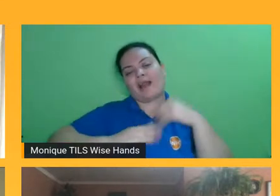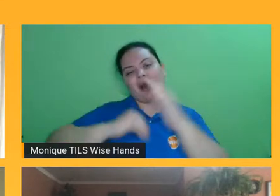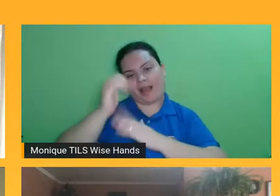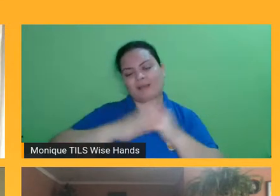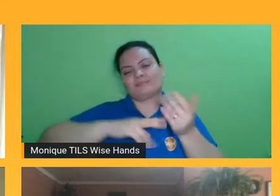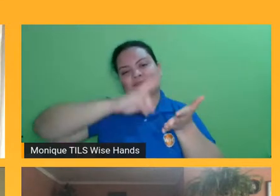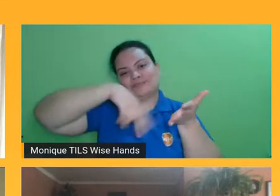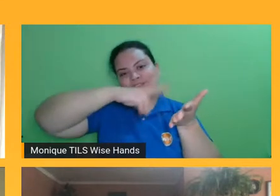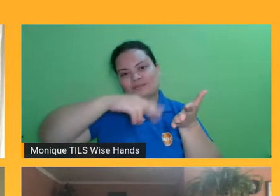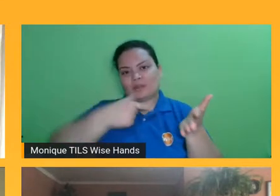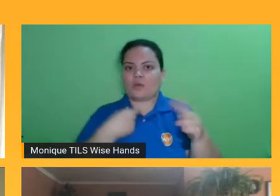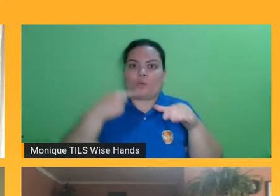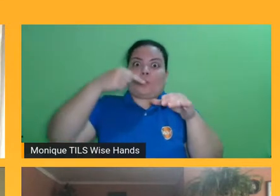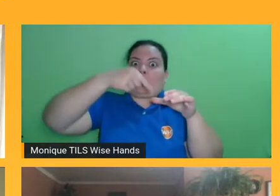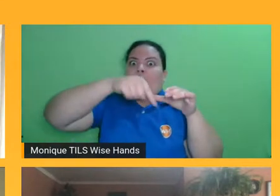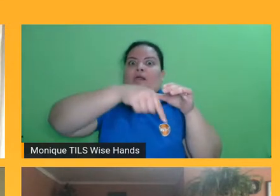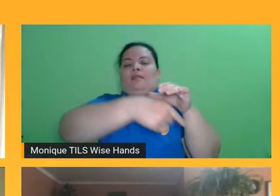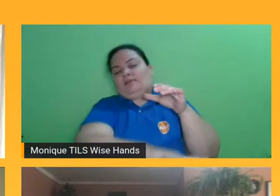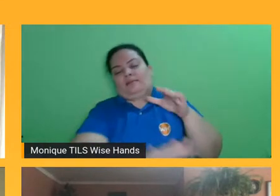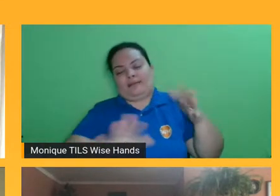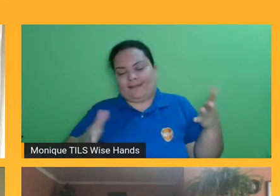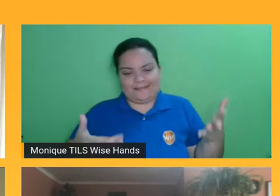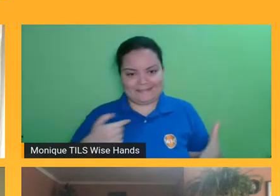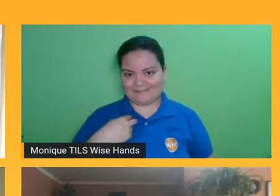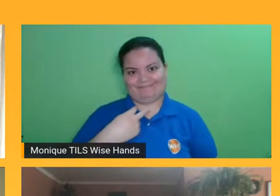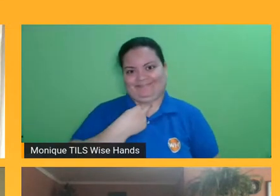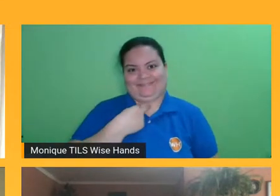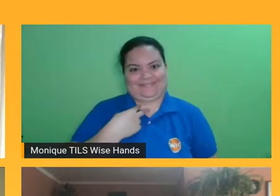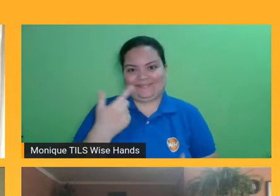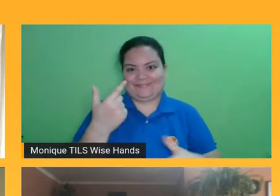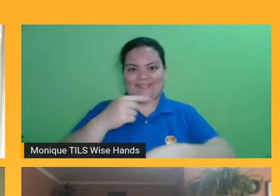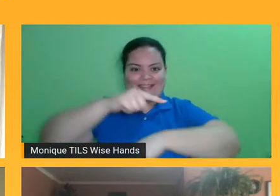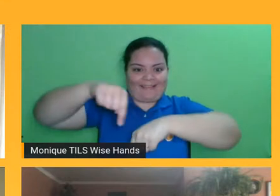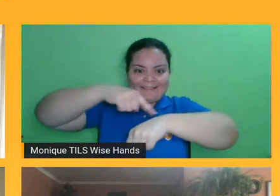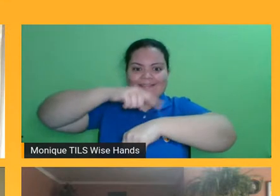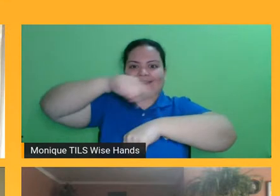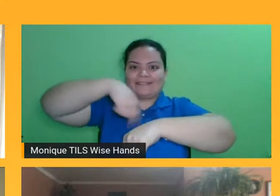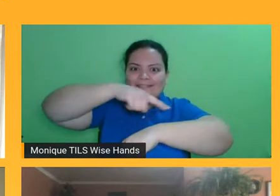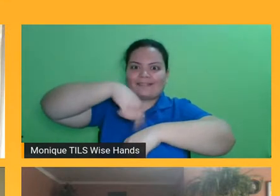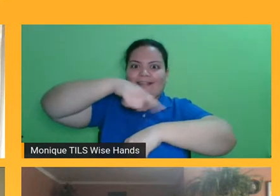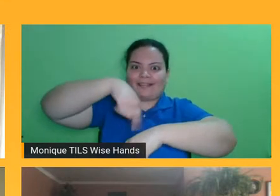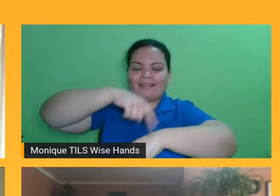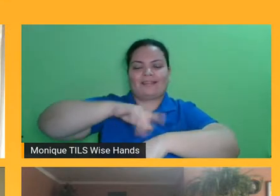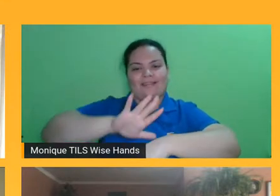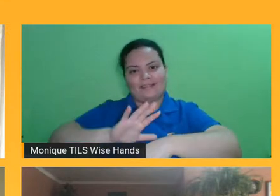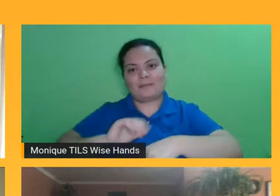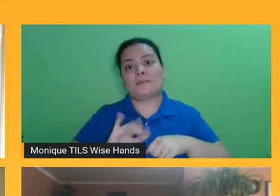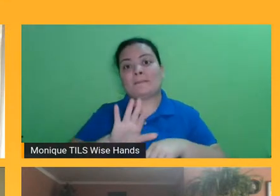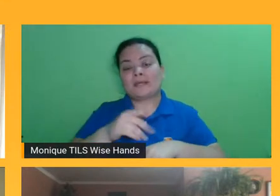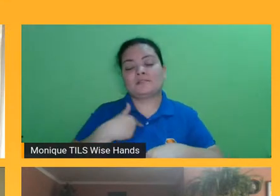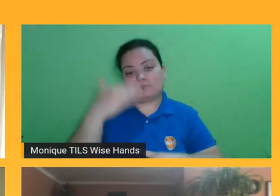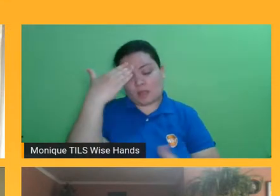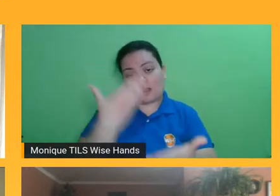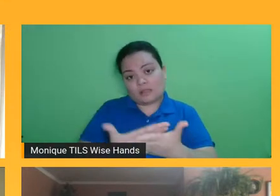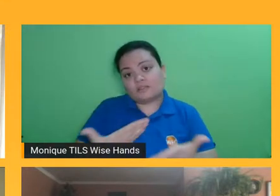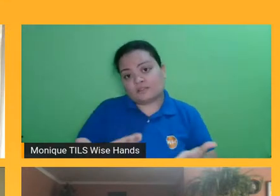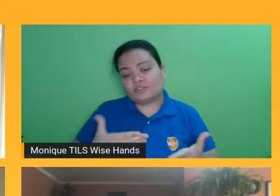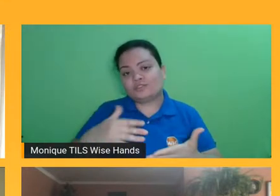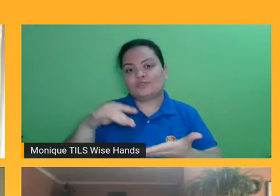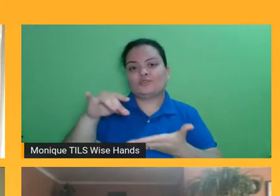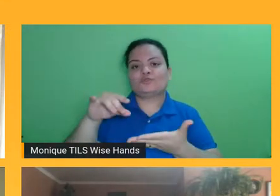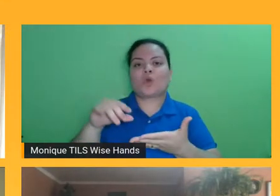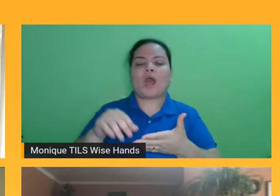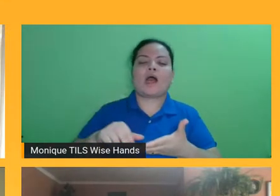é muito tempo para falar, mas eu acredito que o digital, ele traz pelo menos uma solução